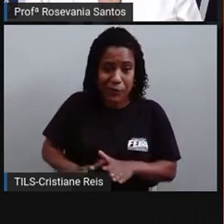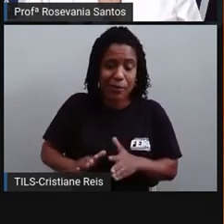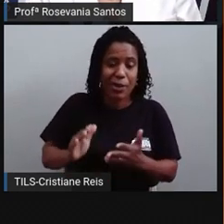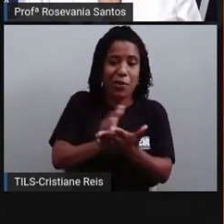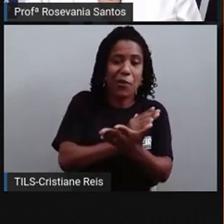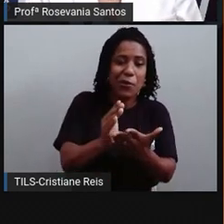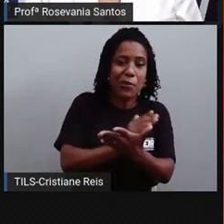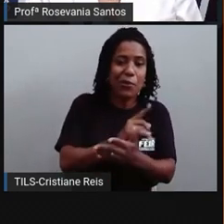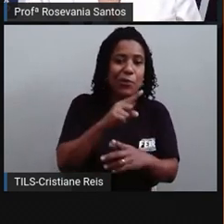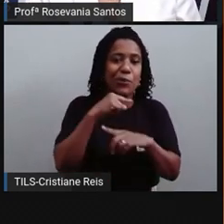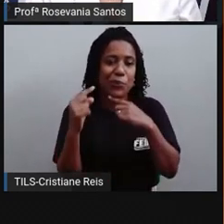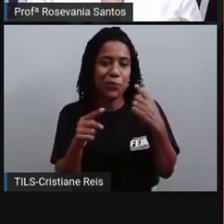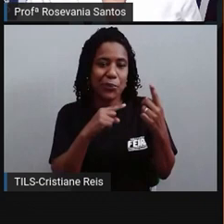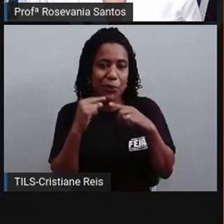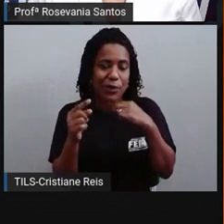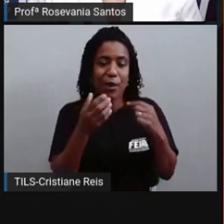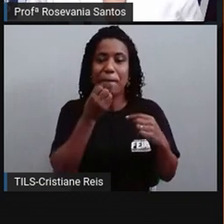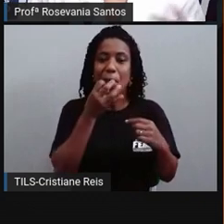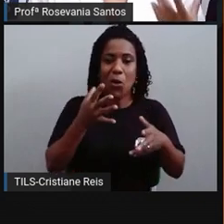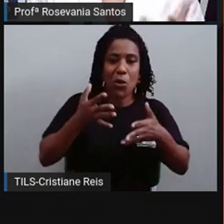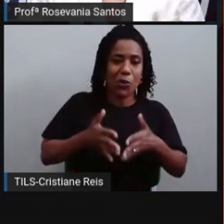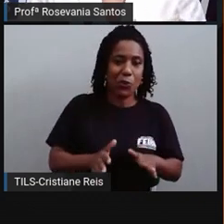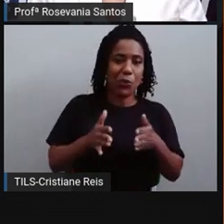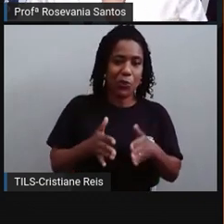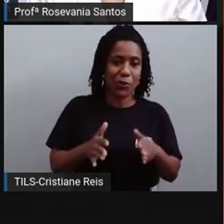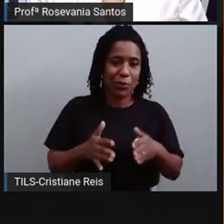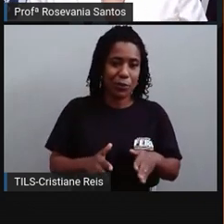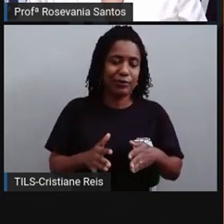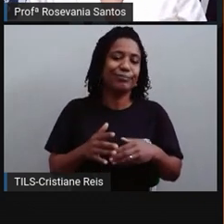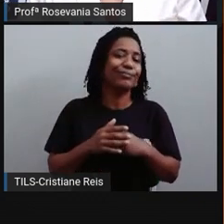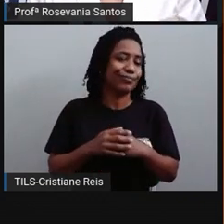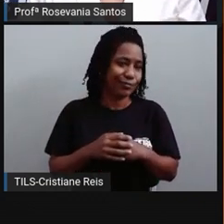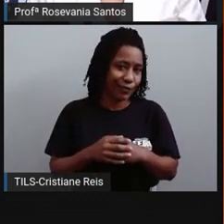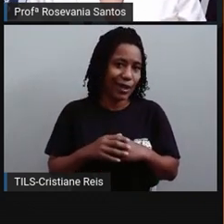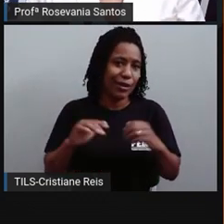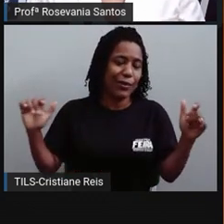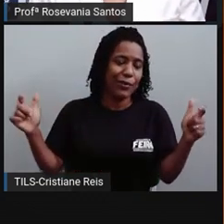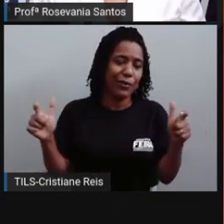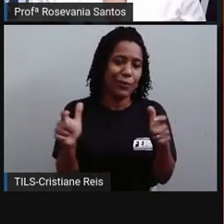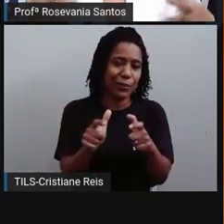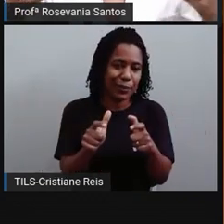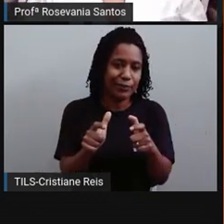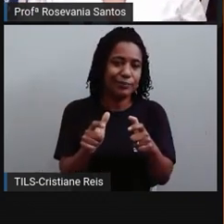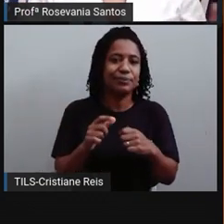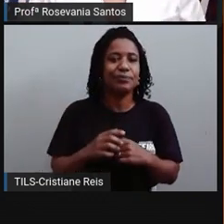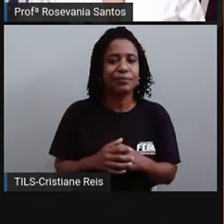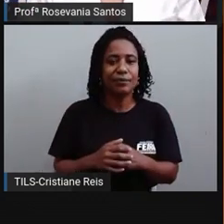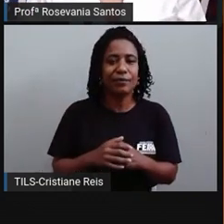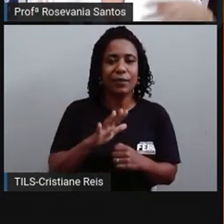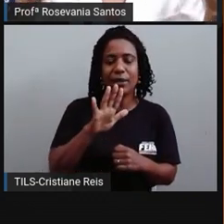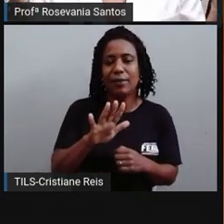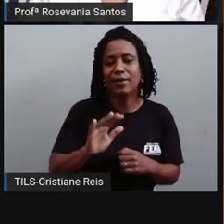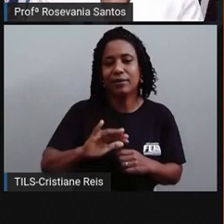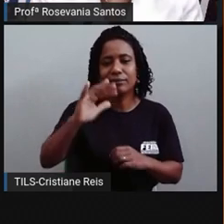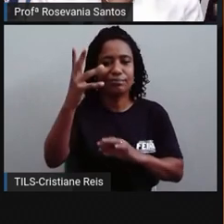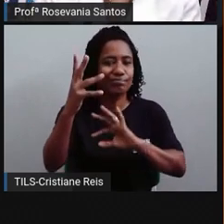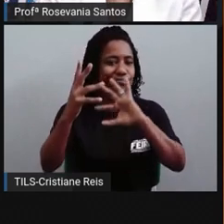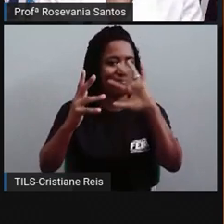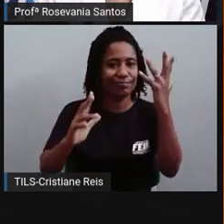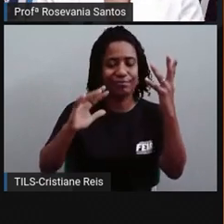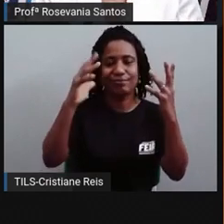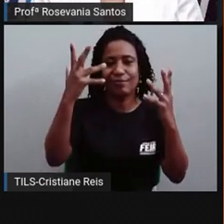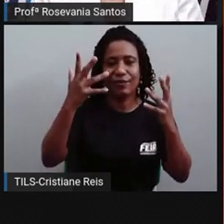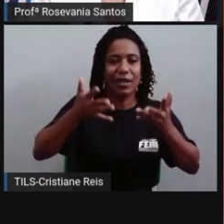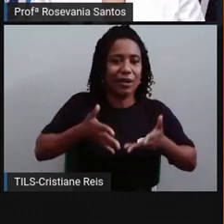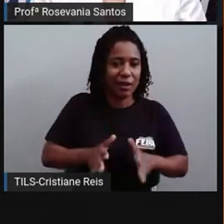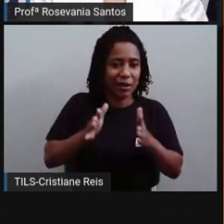perceber disso, e que começou a ter essas políticas de natalidade, né, de controle da natalidade, já estava já uma grande quantidade